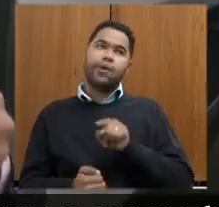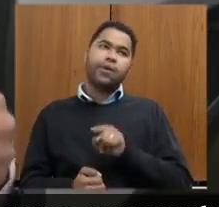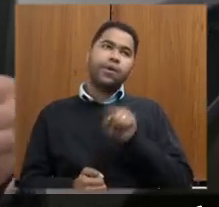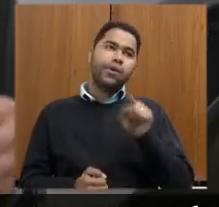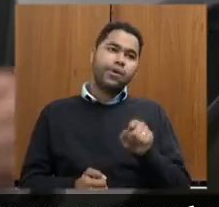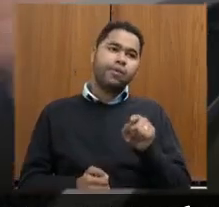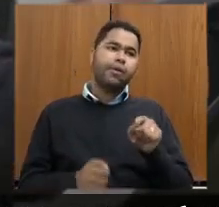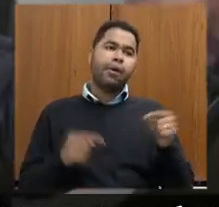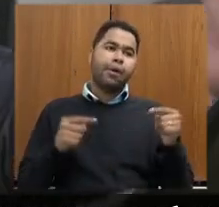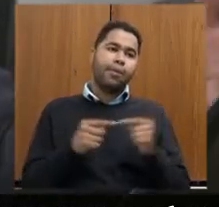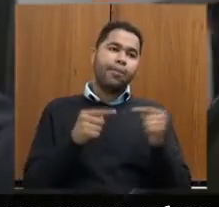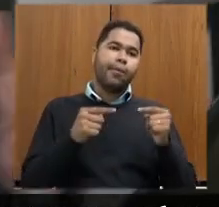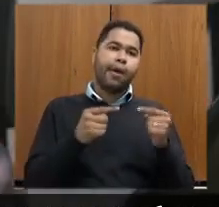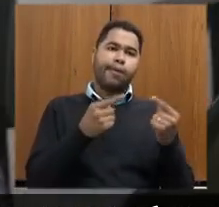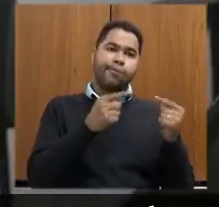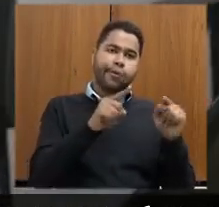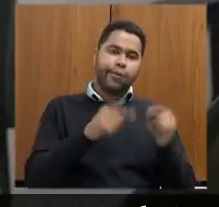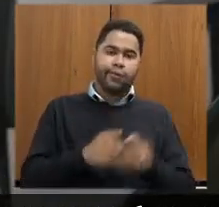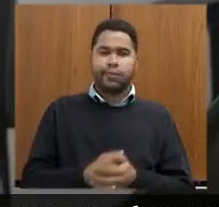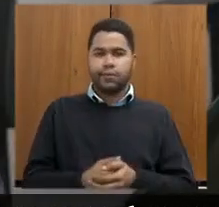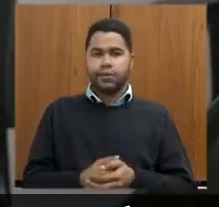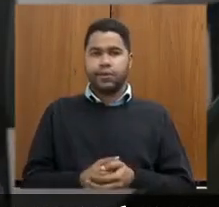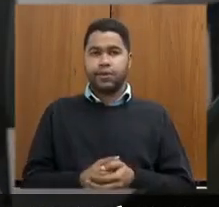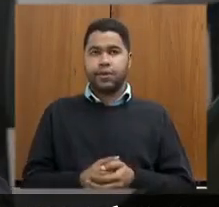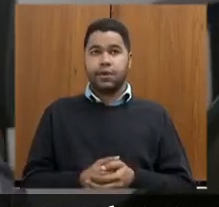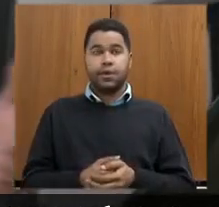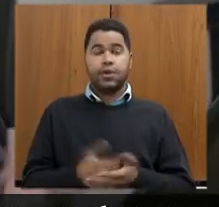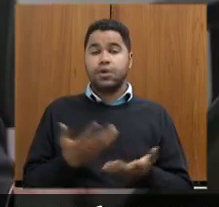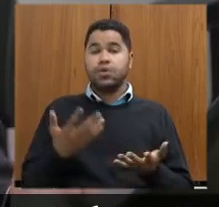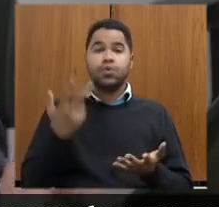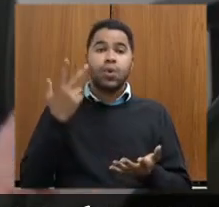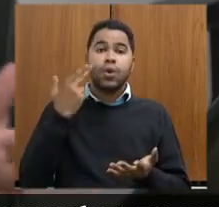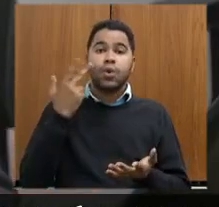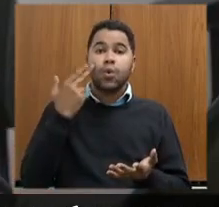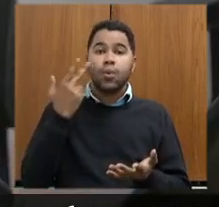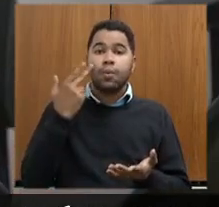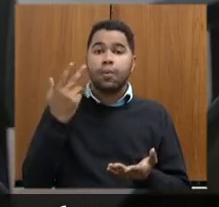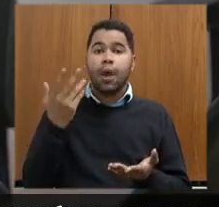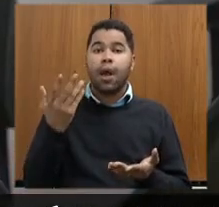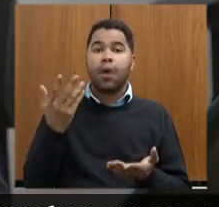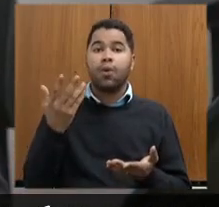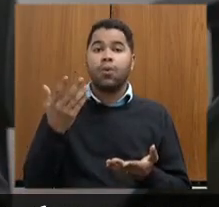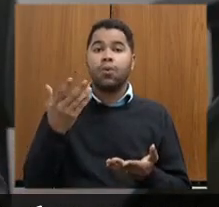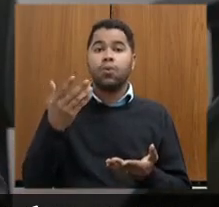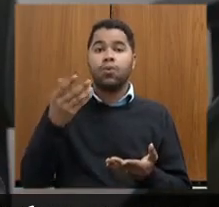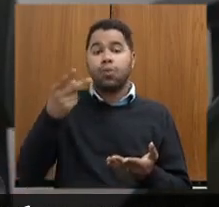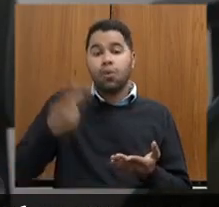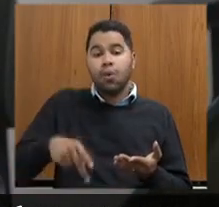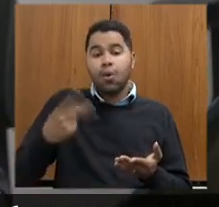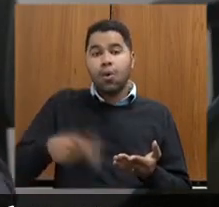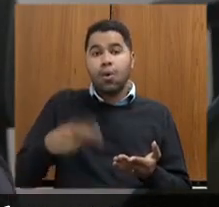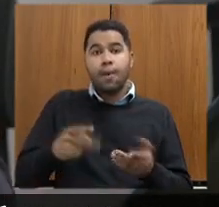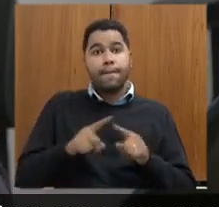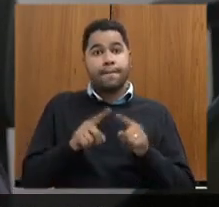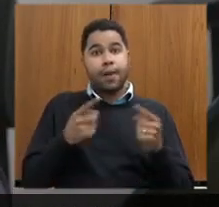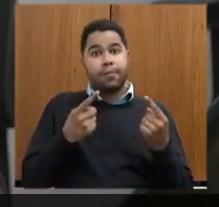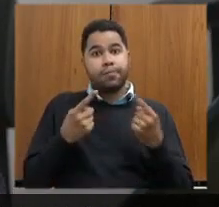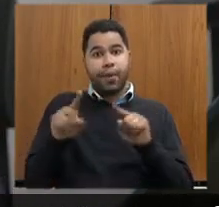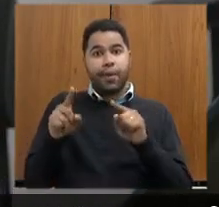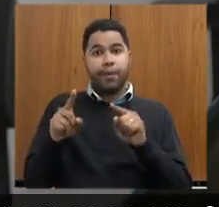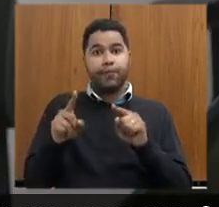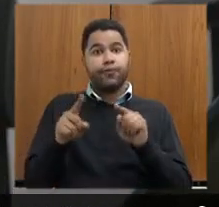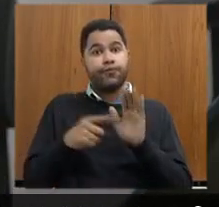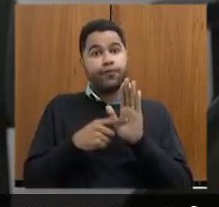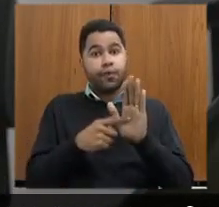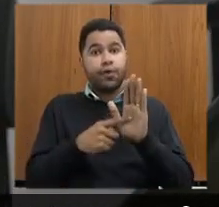colocação em relação à oposição isso é normal dentro do parlamento mas quando há algum ataque pessoal aqui foi